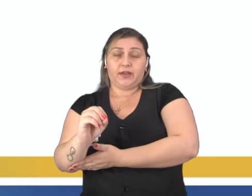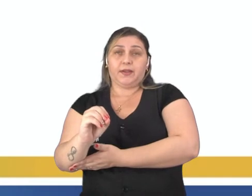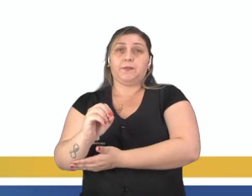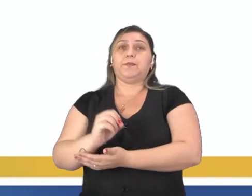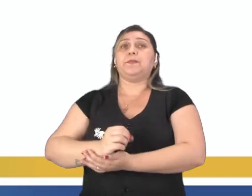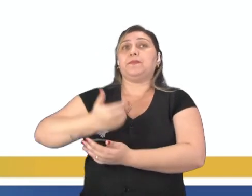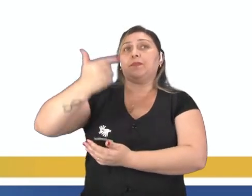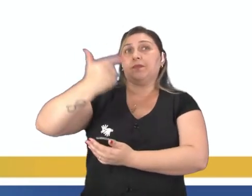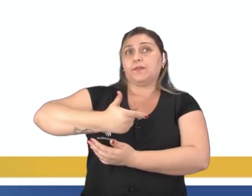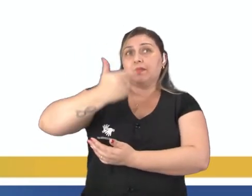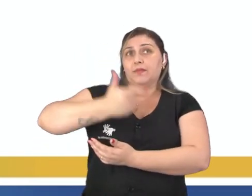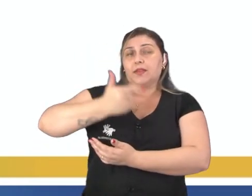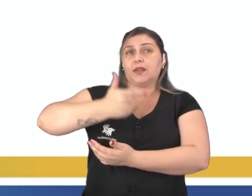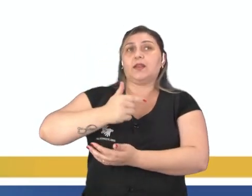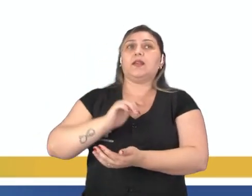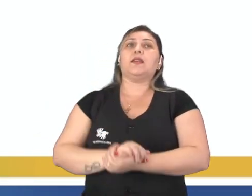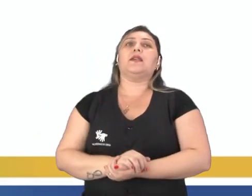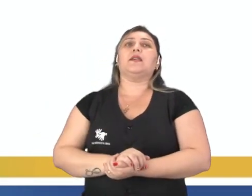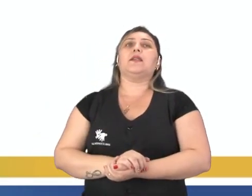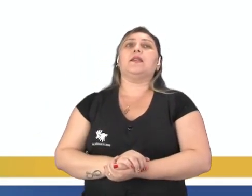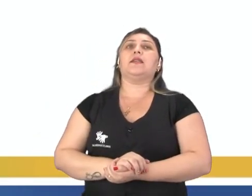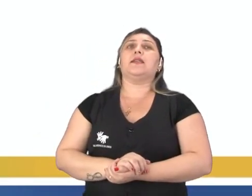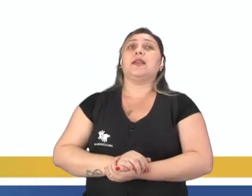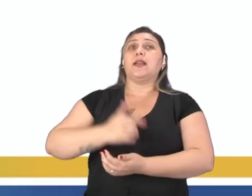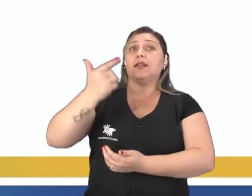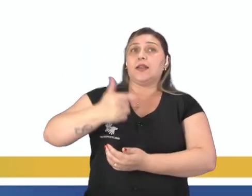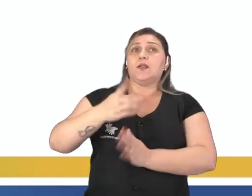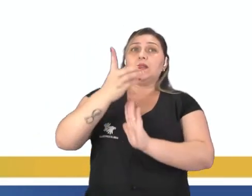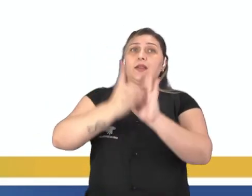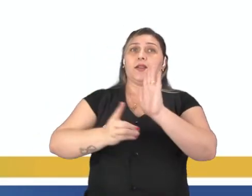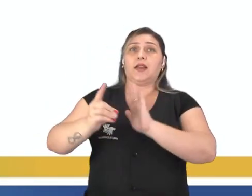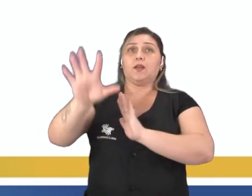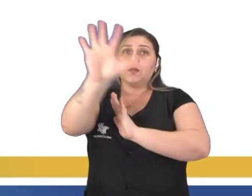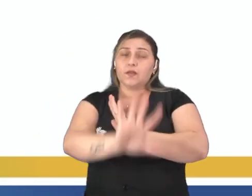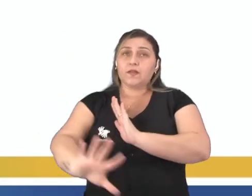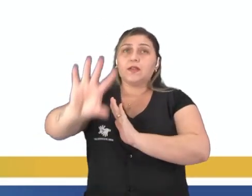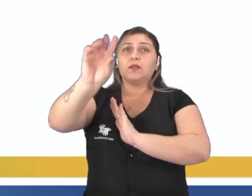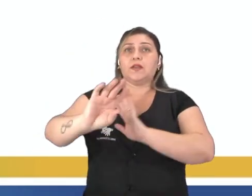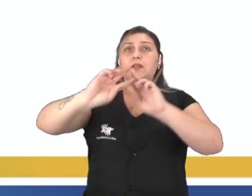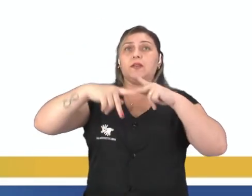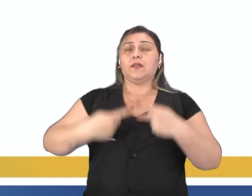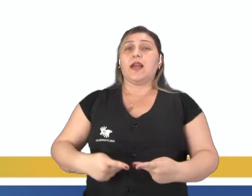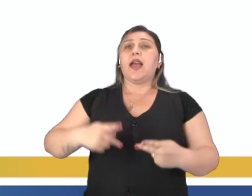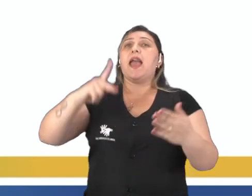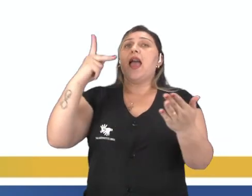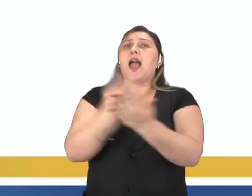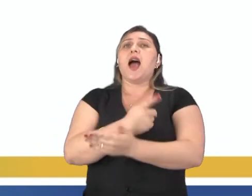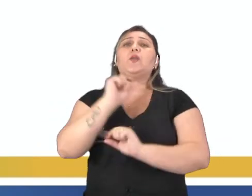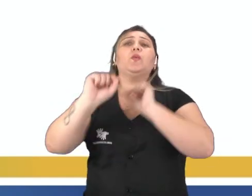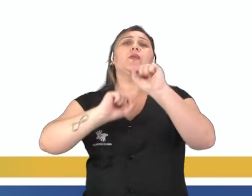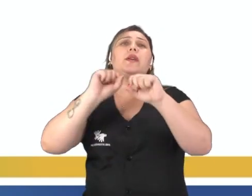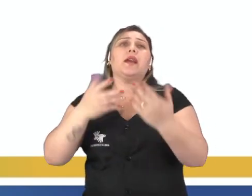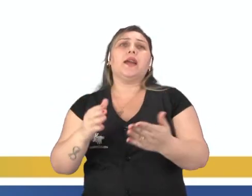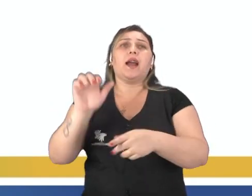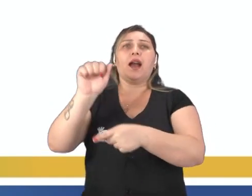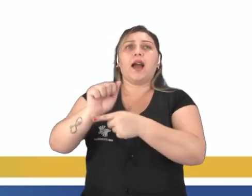Segunda questão, observe aí. Segundo a Declaração Universal dos Direitos Humanos, é incorreto afirmar que